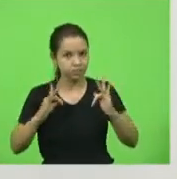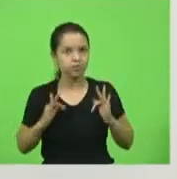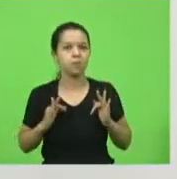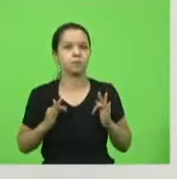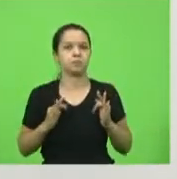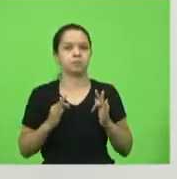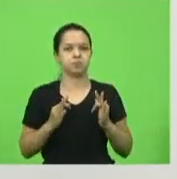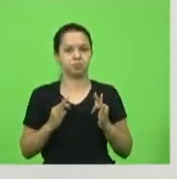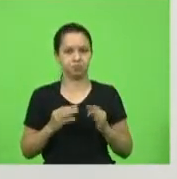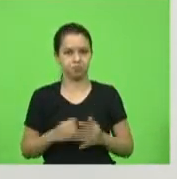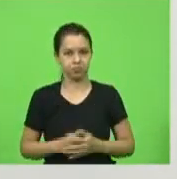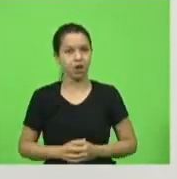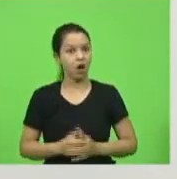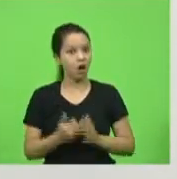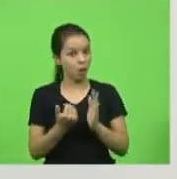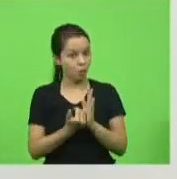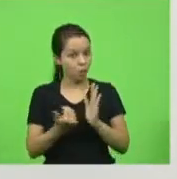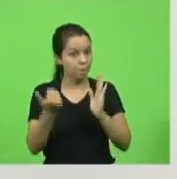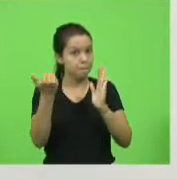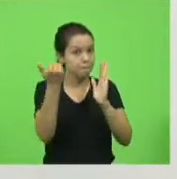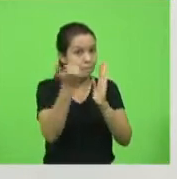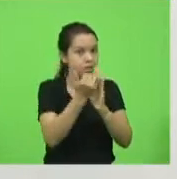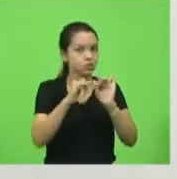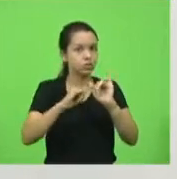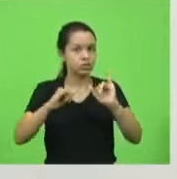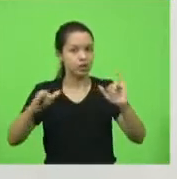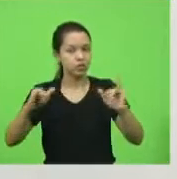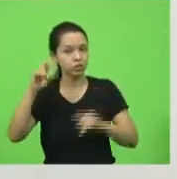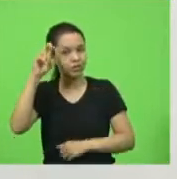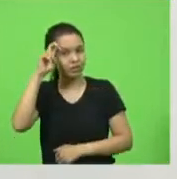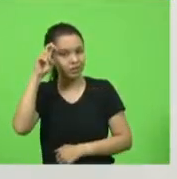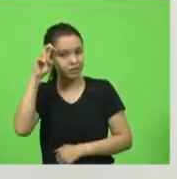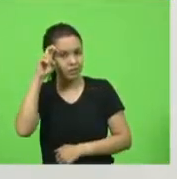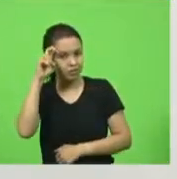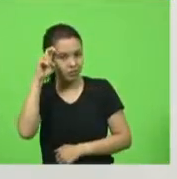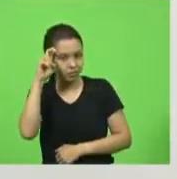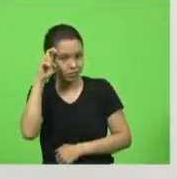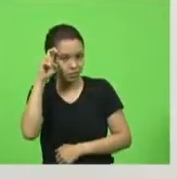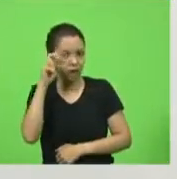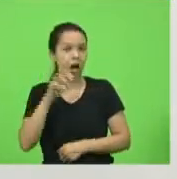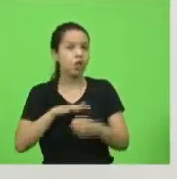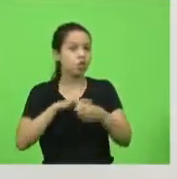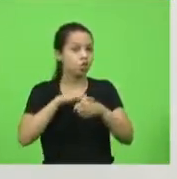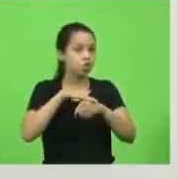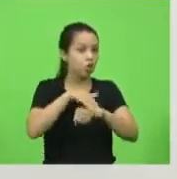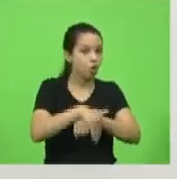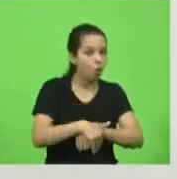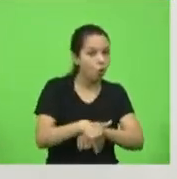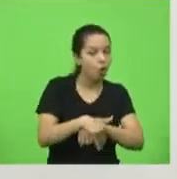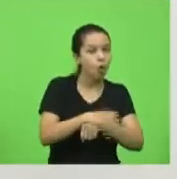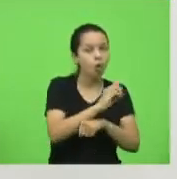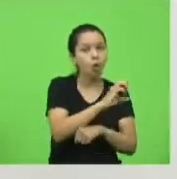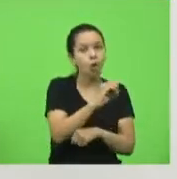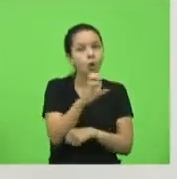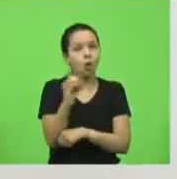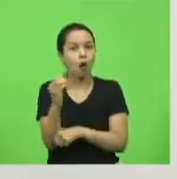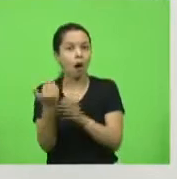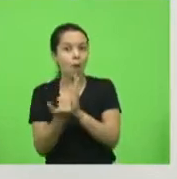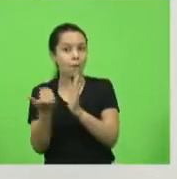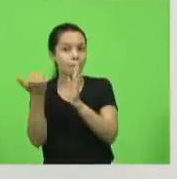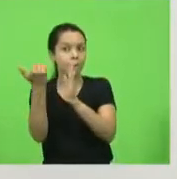aumento foi anunciado na quinta-feira que a partir da meia-noite teríamos aumento no preço da refinaria.